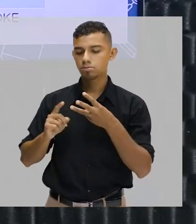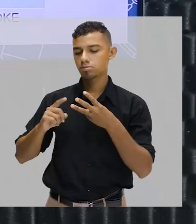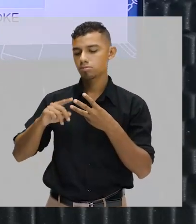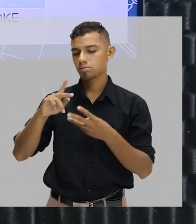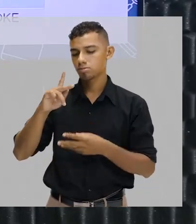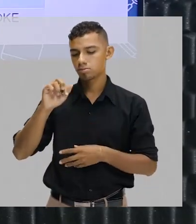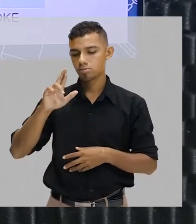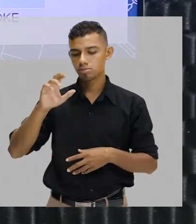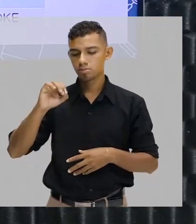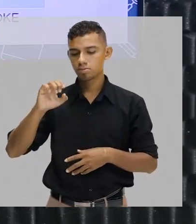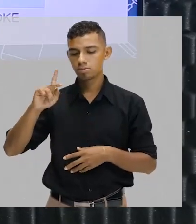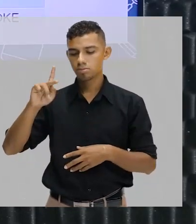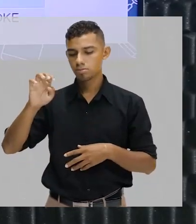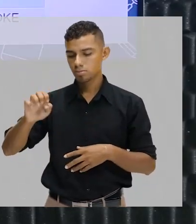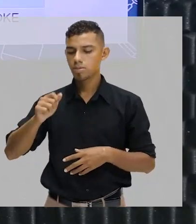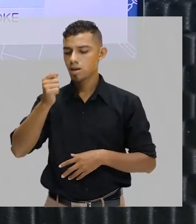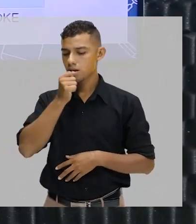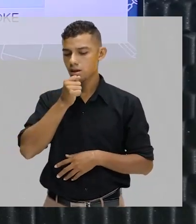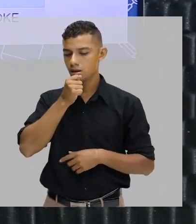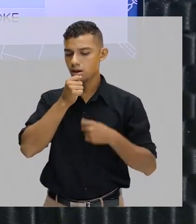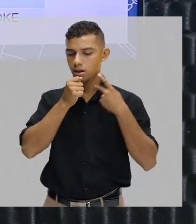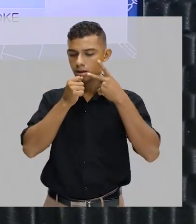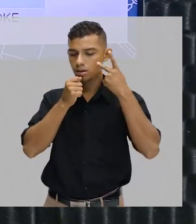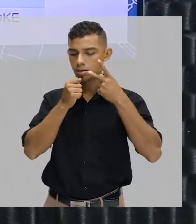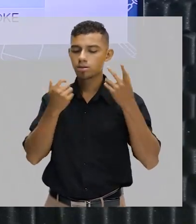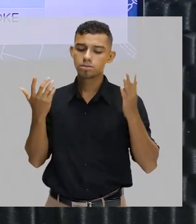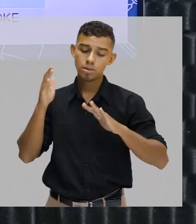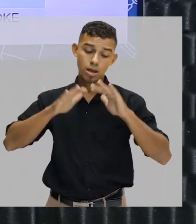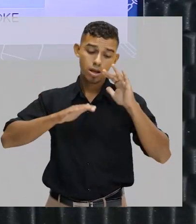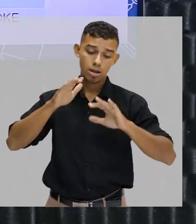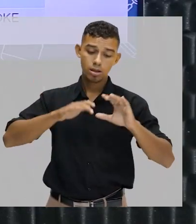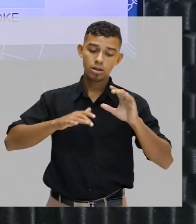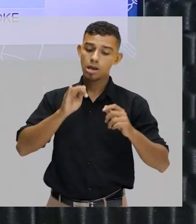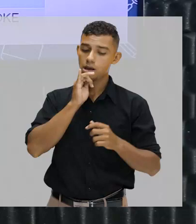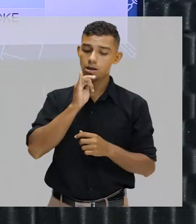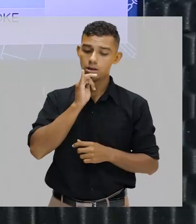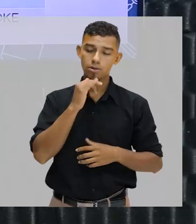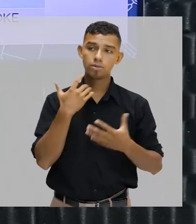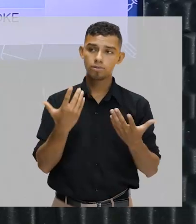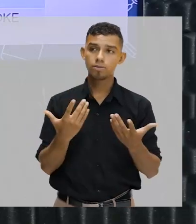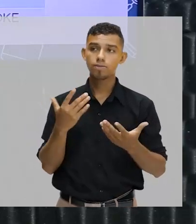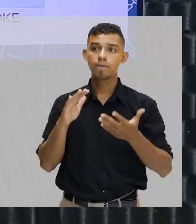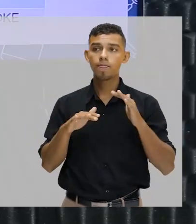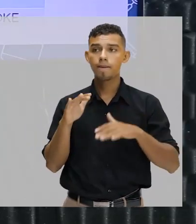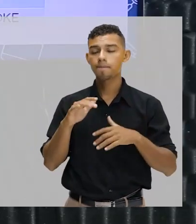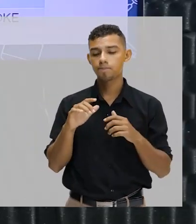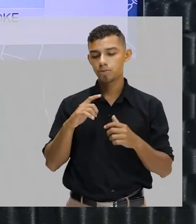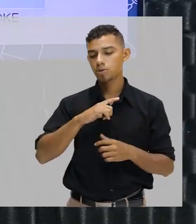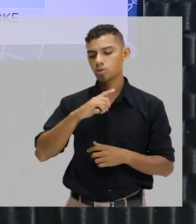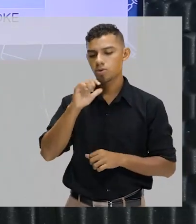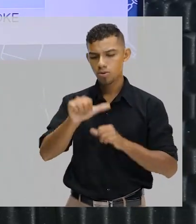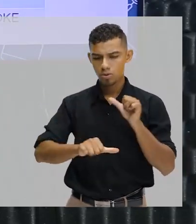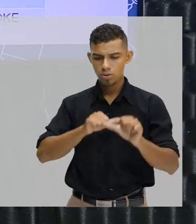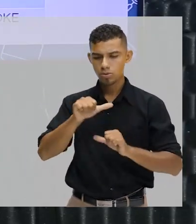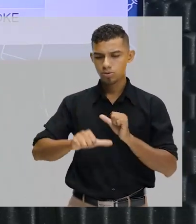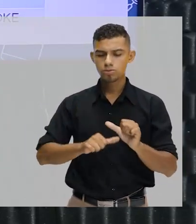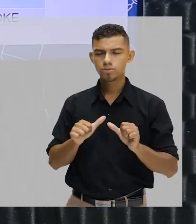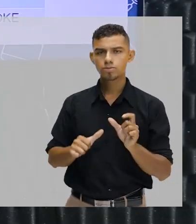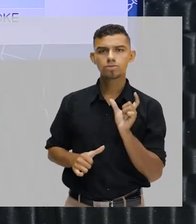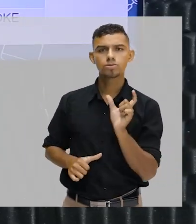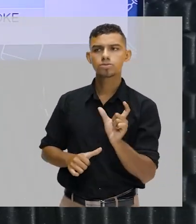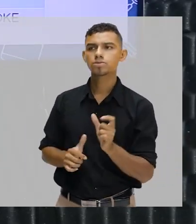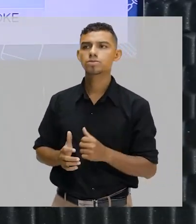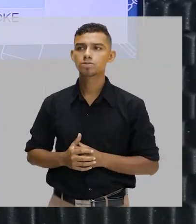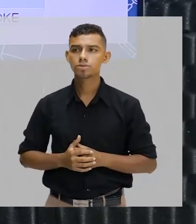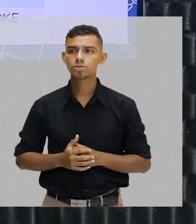é o karaoke. Perceba que, dependendo da língua que você utiliza, vai sofrer uma mudança na pronúncia.